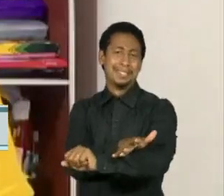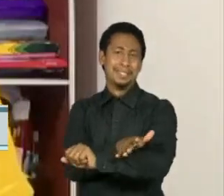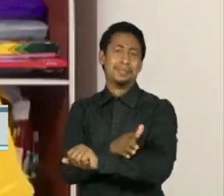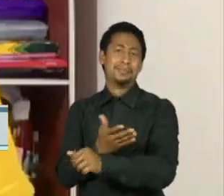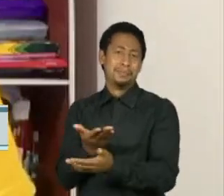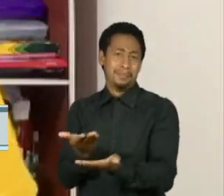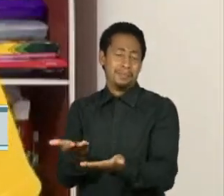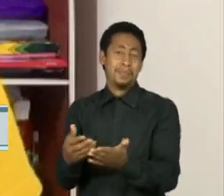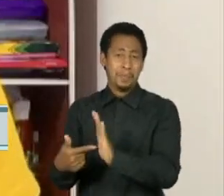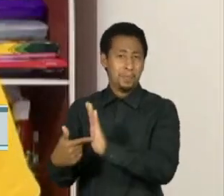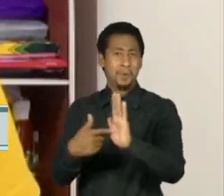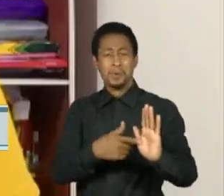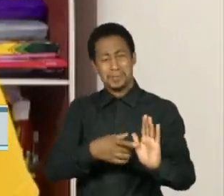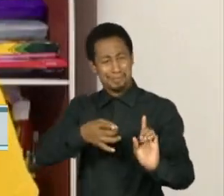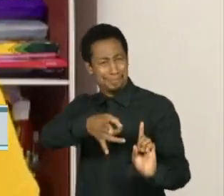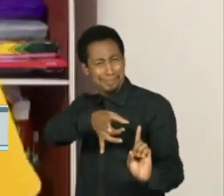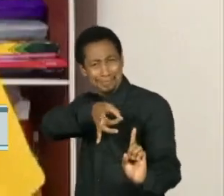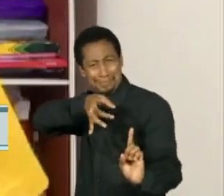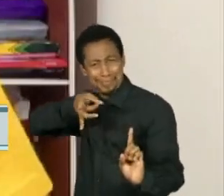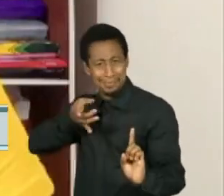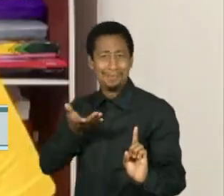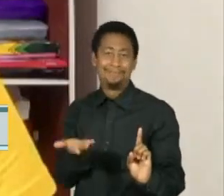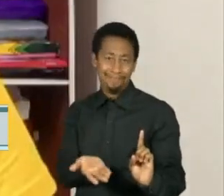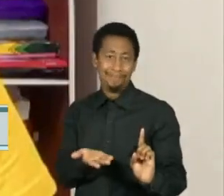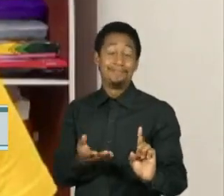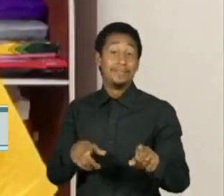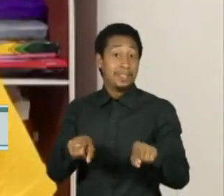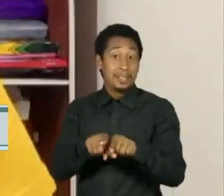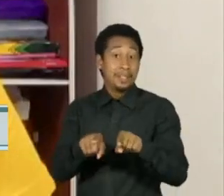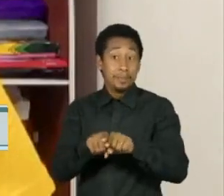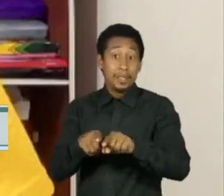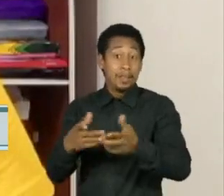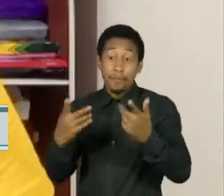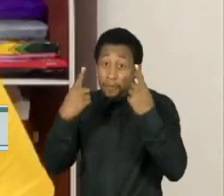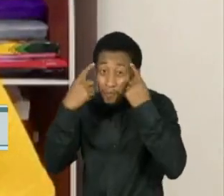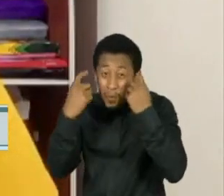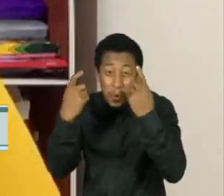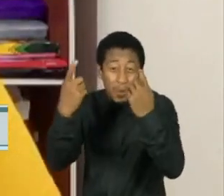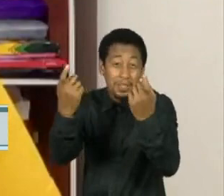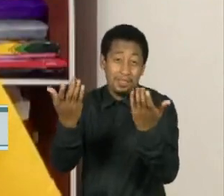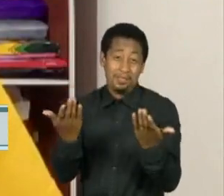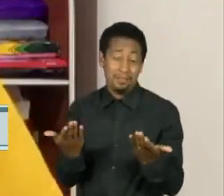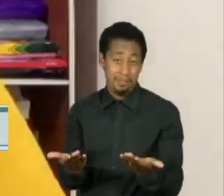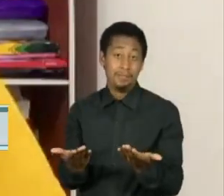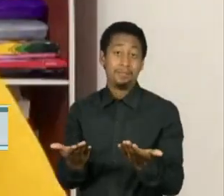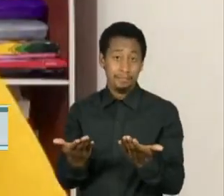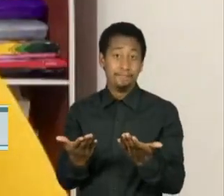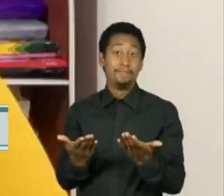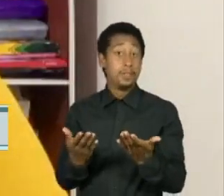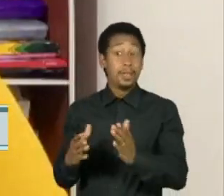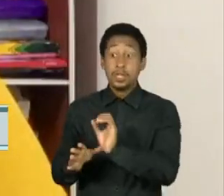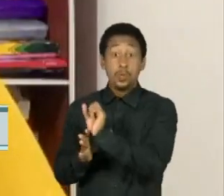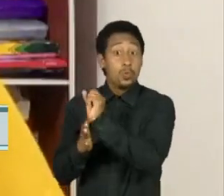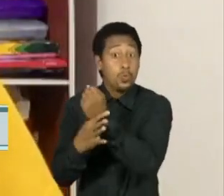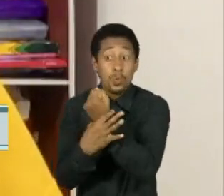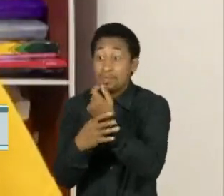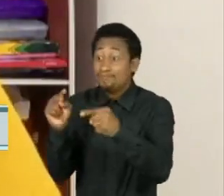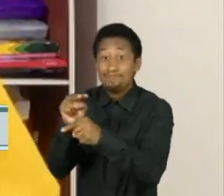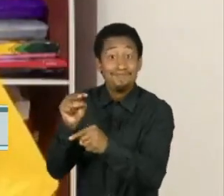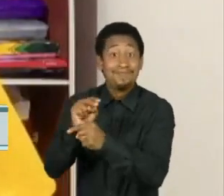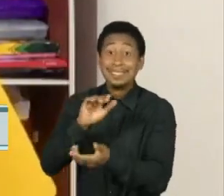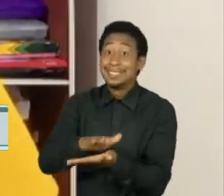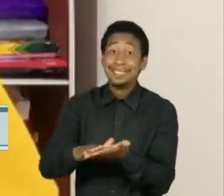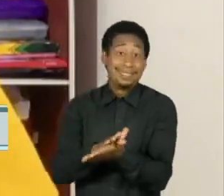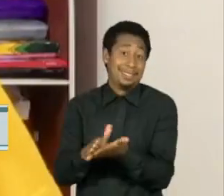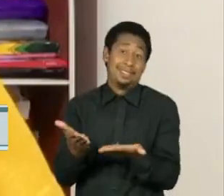xenofobia, muito marcado pela extrema violência e pela ineficiência da segurança pública no Rio de Janeiro,